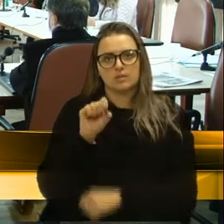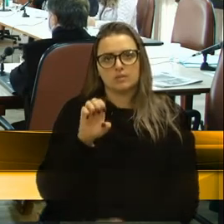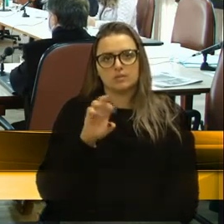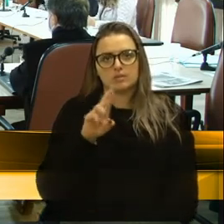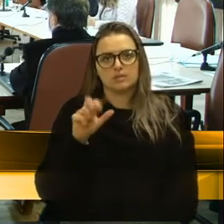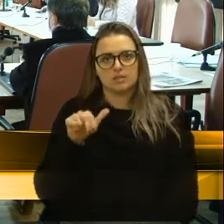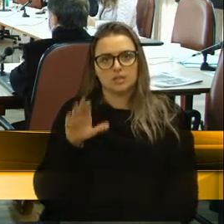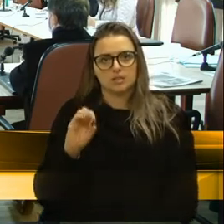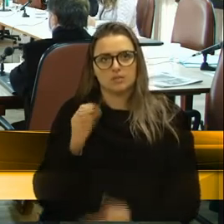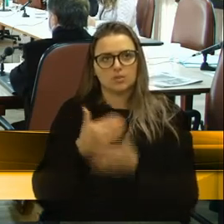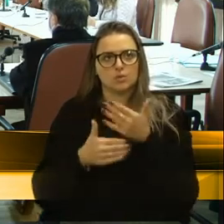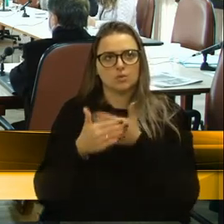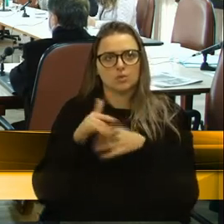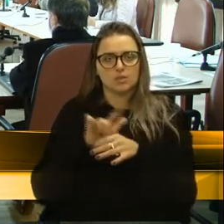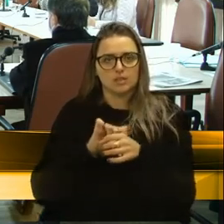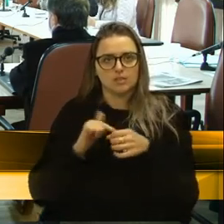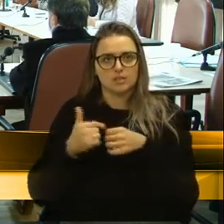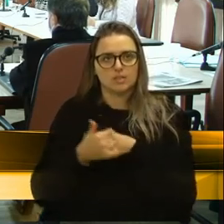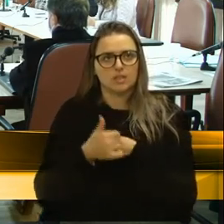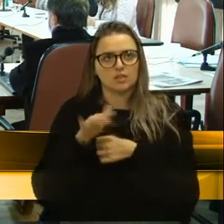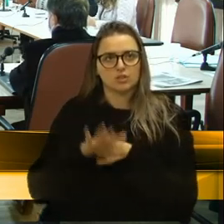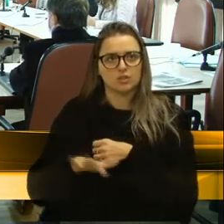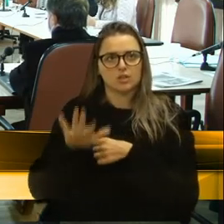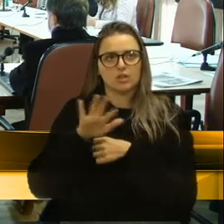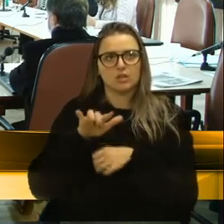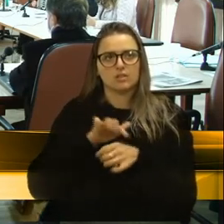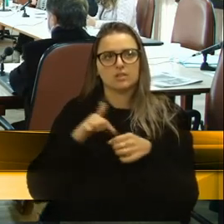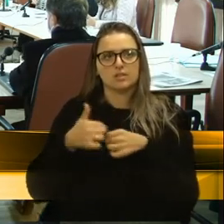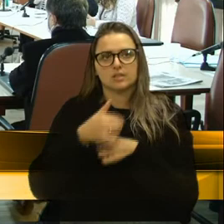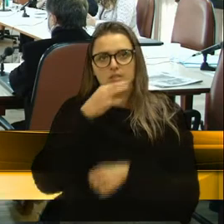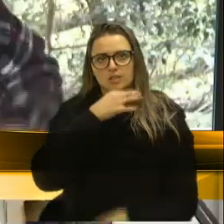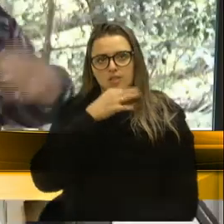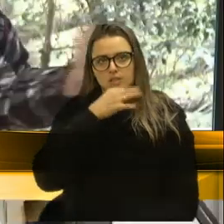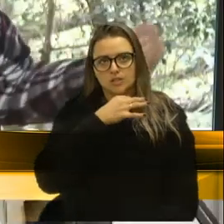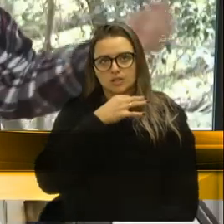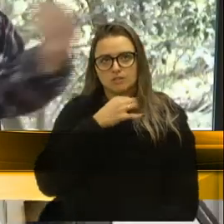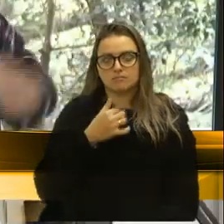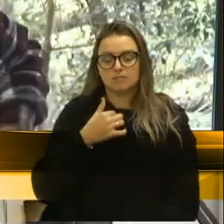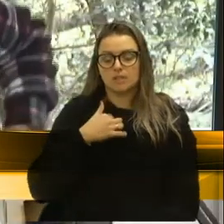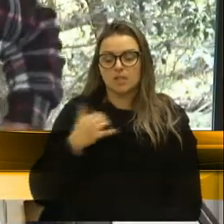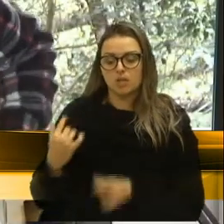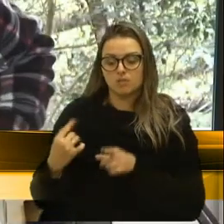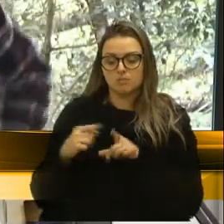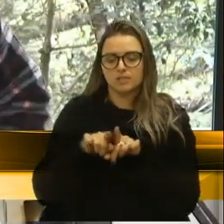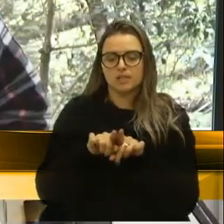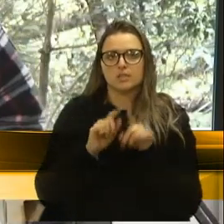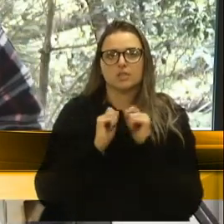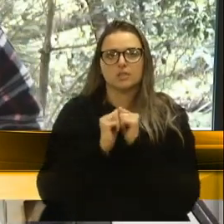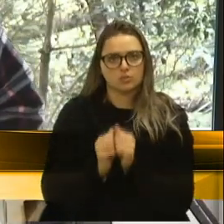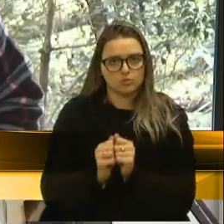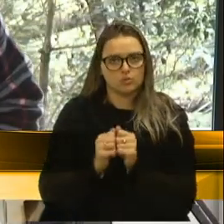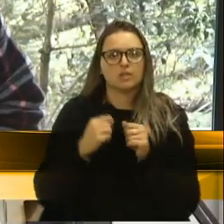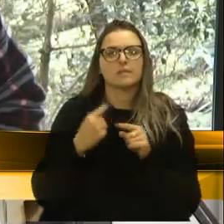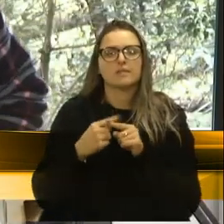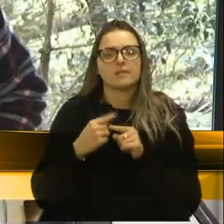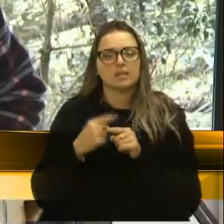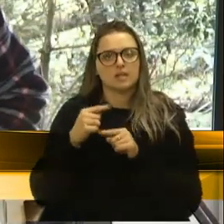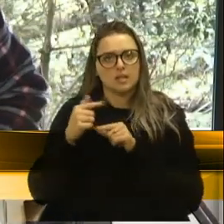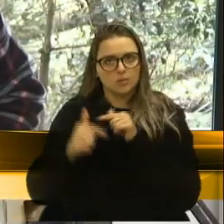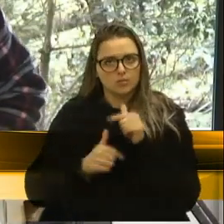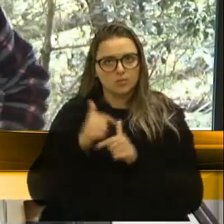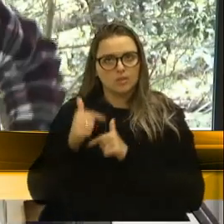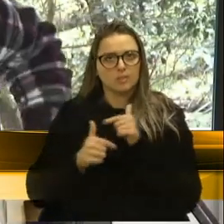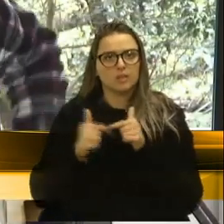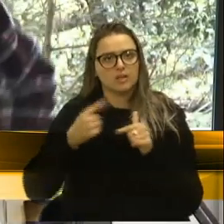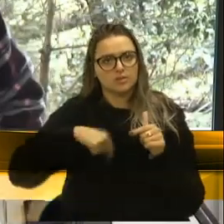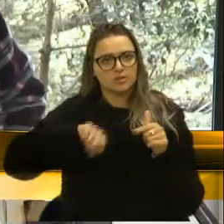em assim toda a cidade, como na cidade de Caxiú do Sul. E eu me associo com a excelência porque esse trabalho que a gente faz,